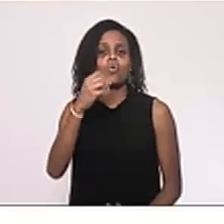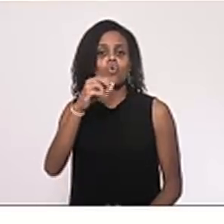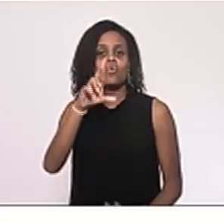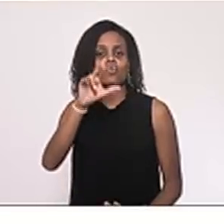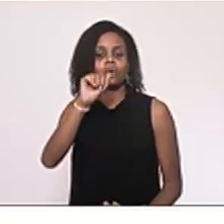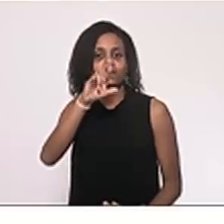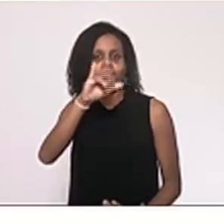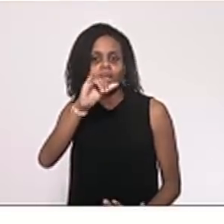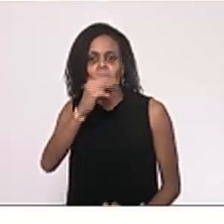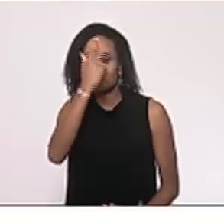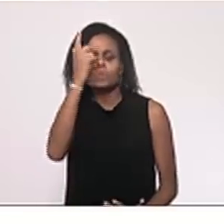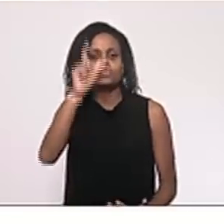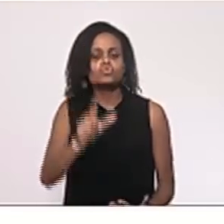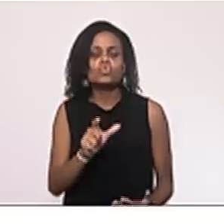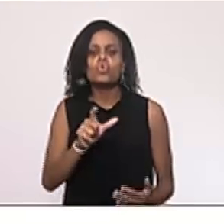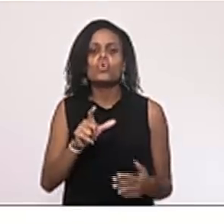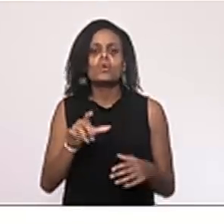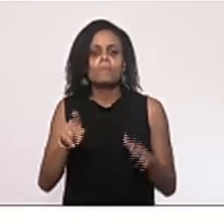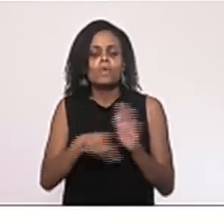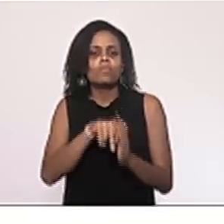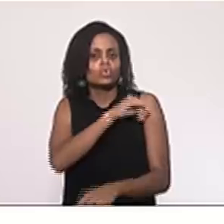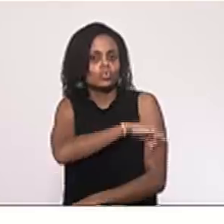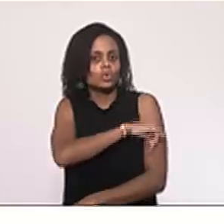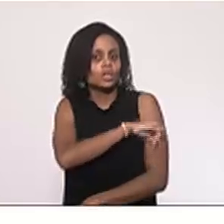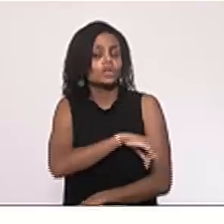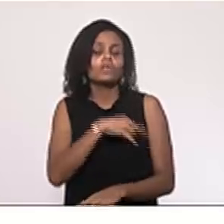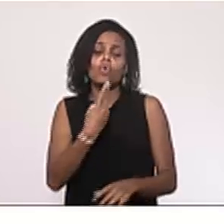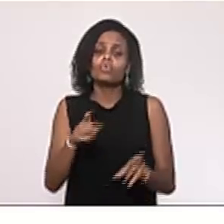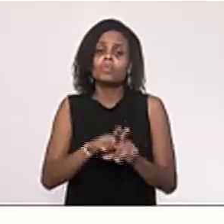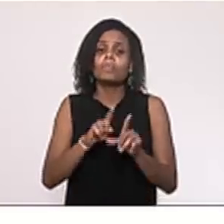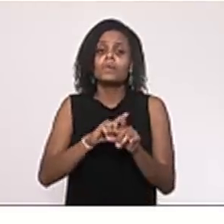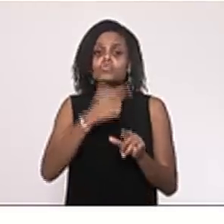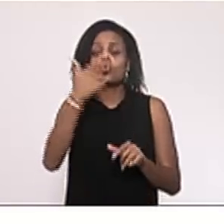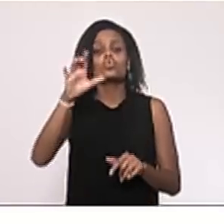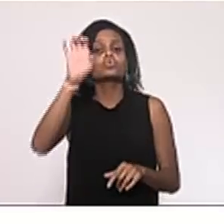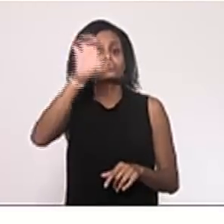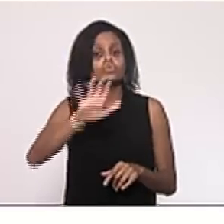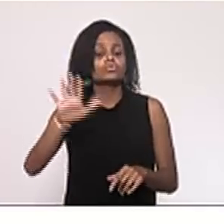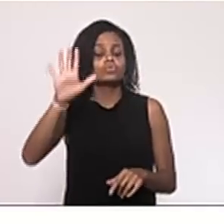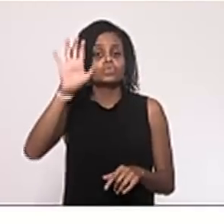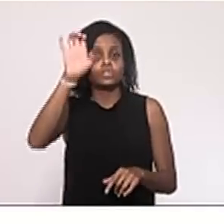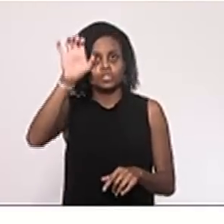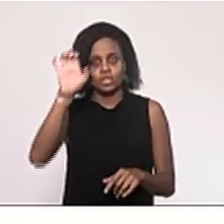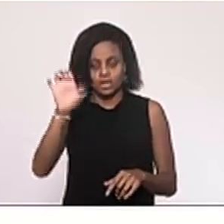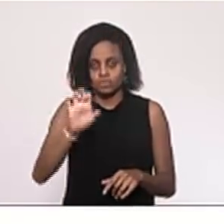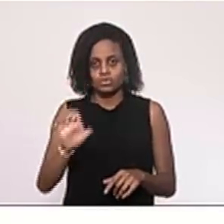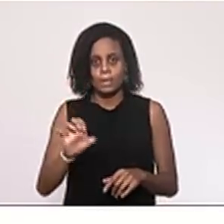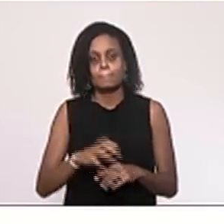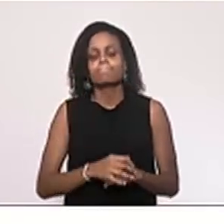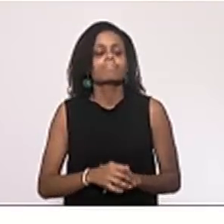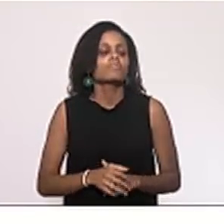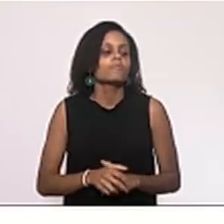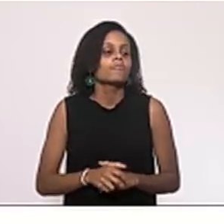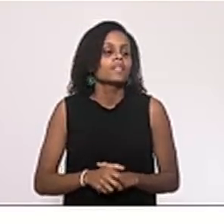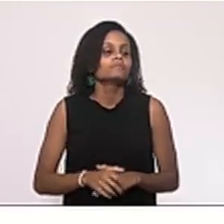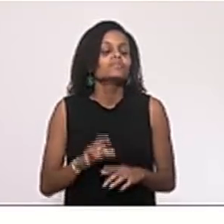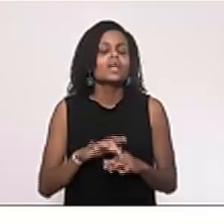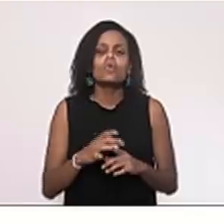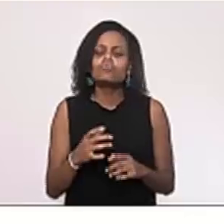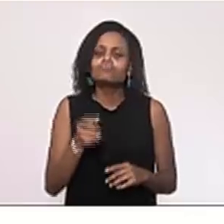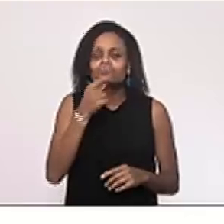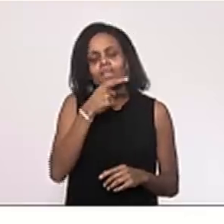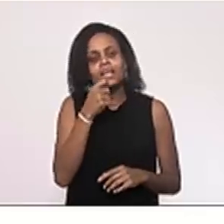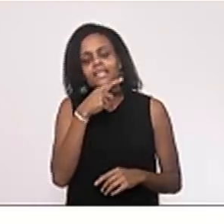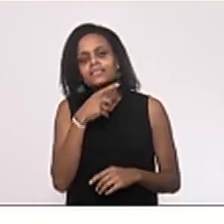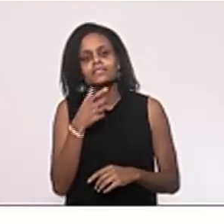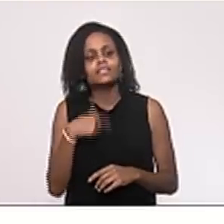cidadão do Rio de Janeiro ou até de fora do Rio de Janeiro, como foi no caso ontem o governador Wilson Witzel. Eu só acho engraçado que nós não